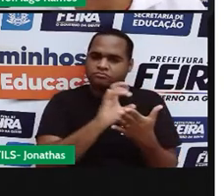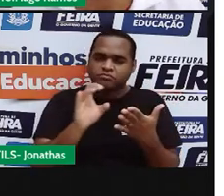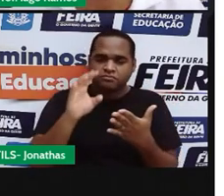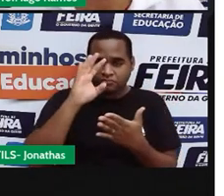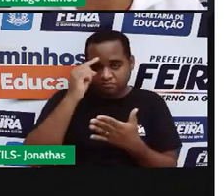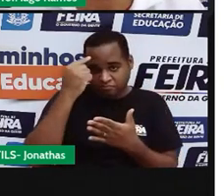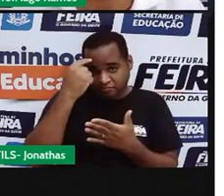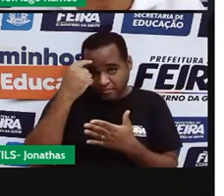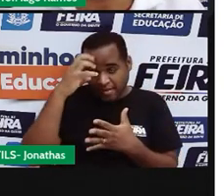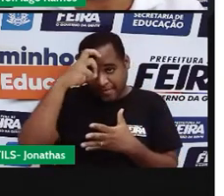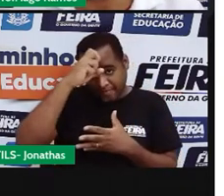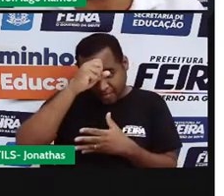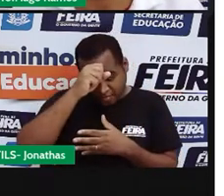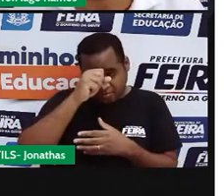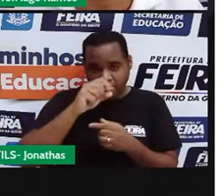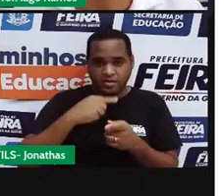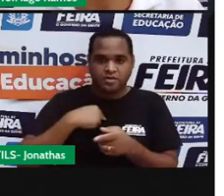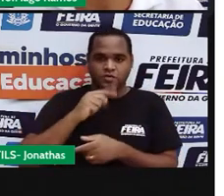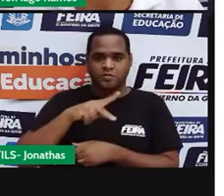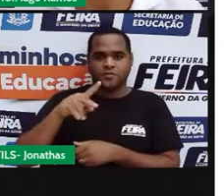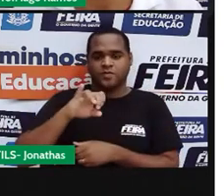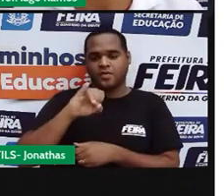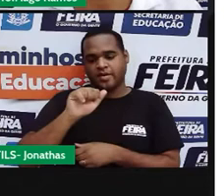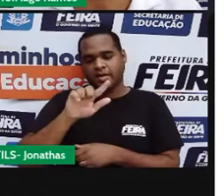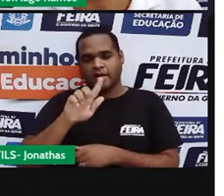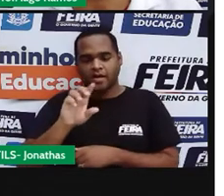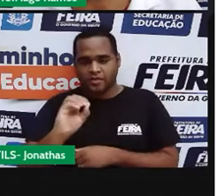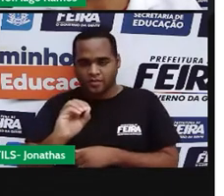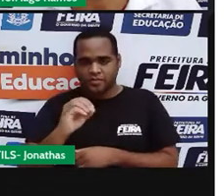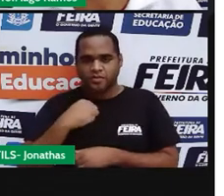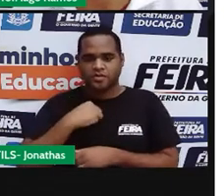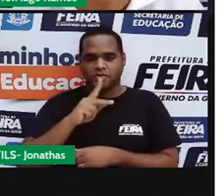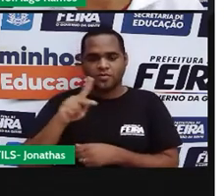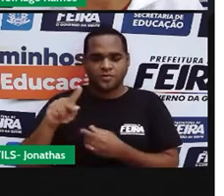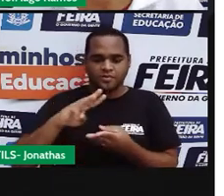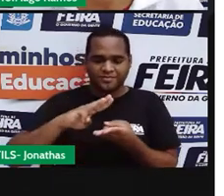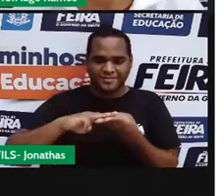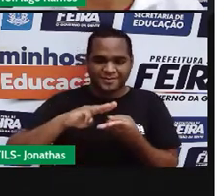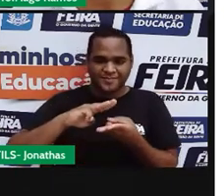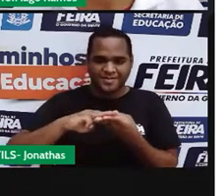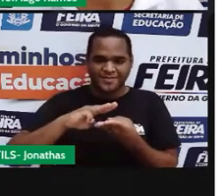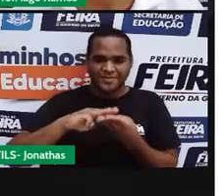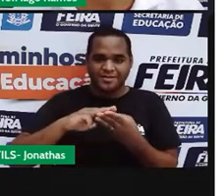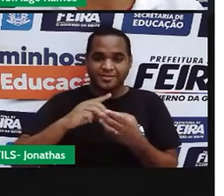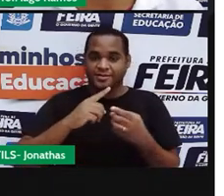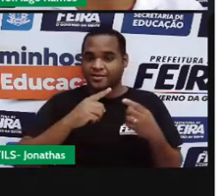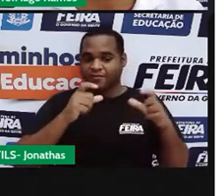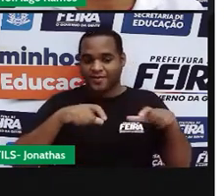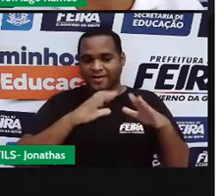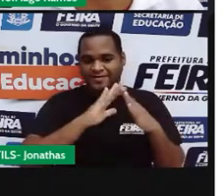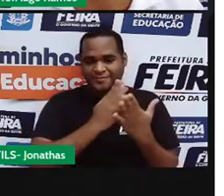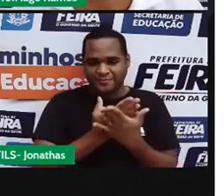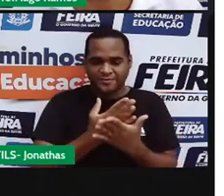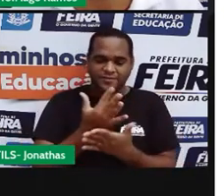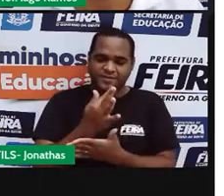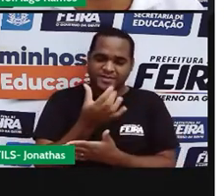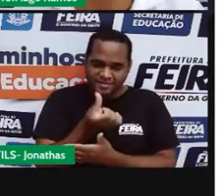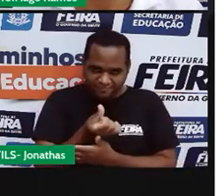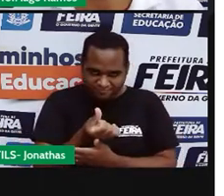conhecer, eu sou o professor Iago Ramos, tá bom? Sou professor de matemática, venho lá da escola municipal